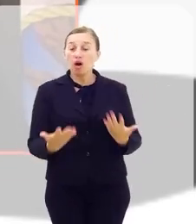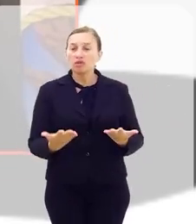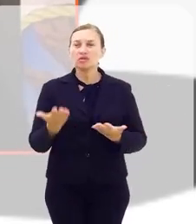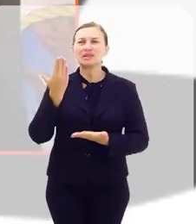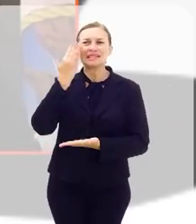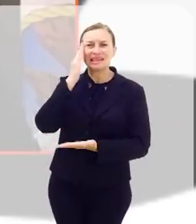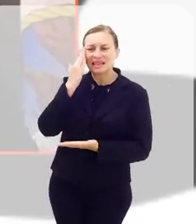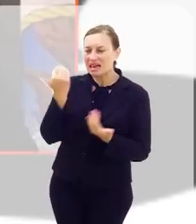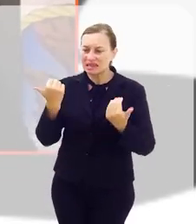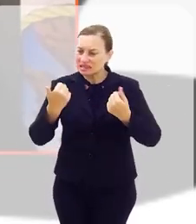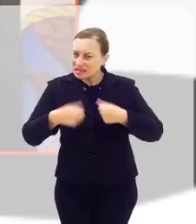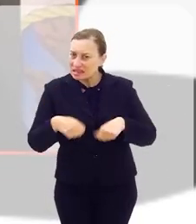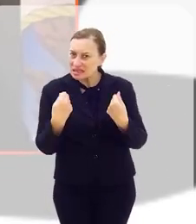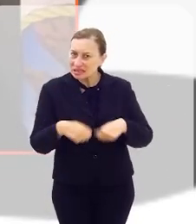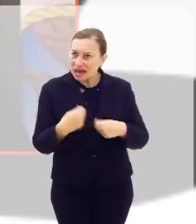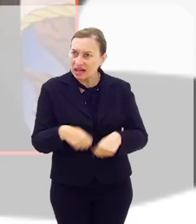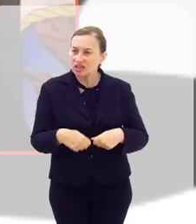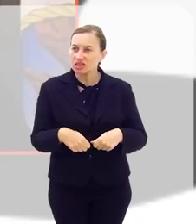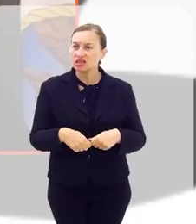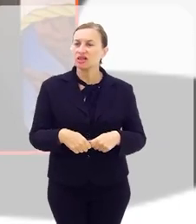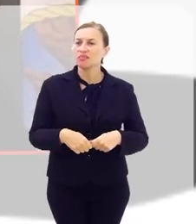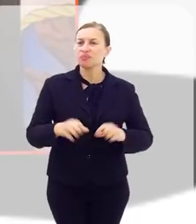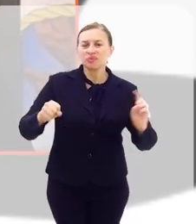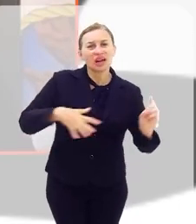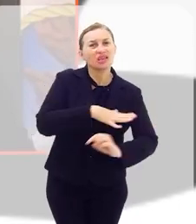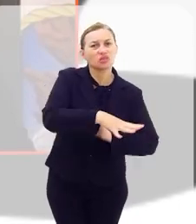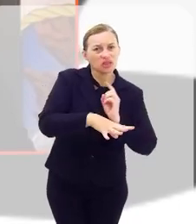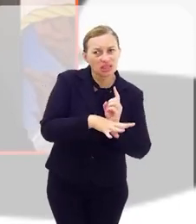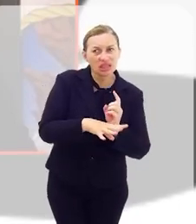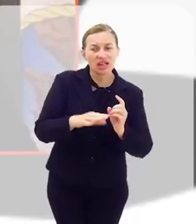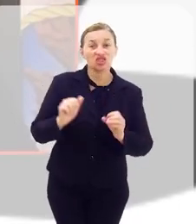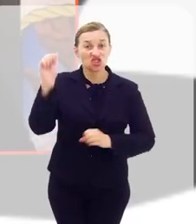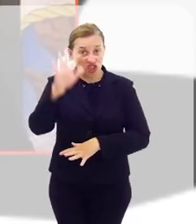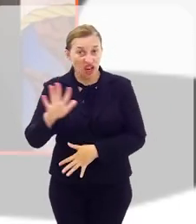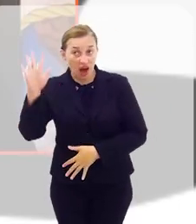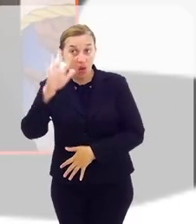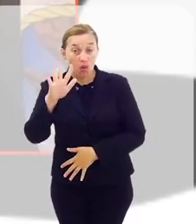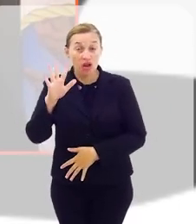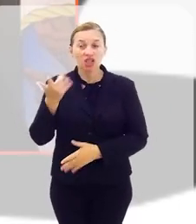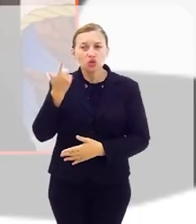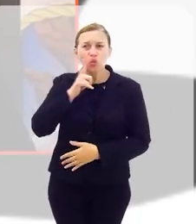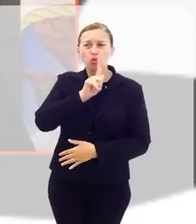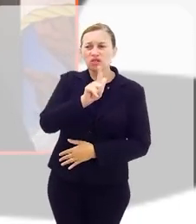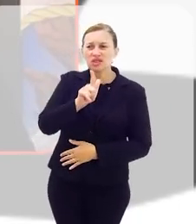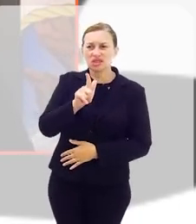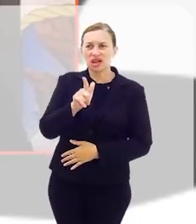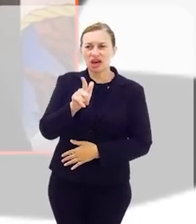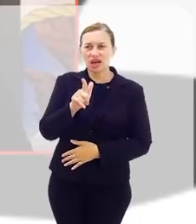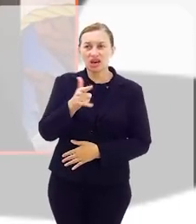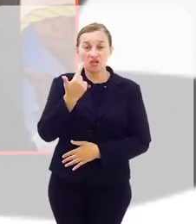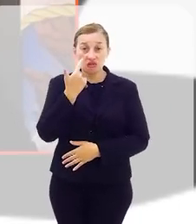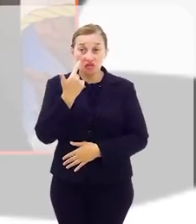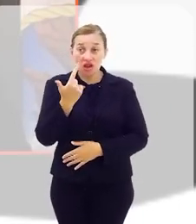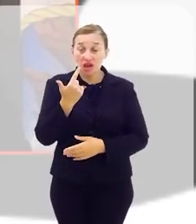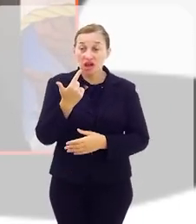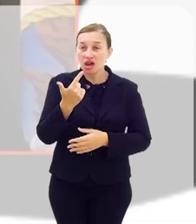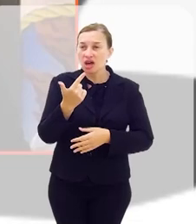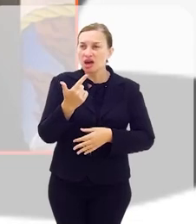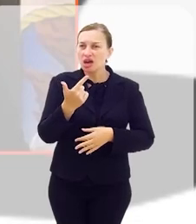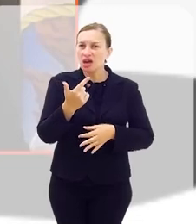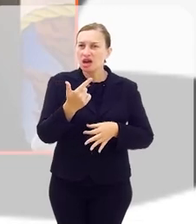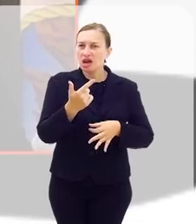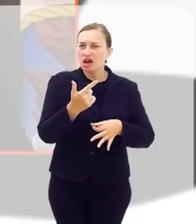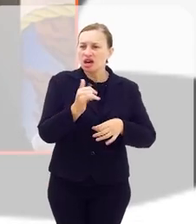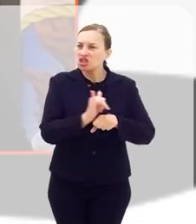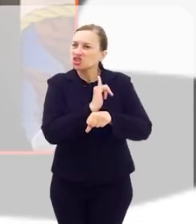entender hoje a necessidade da sociedade um todo, a gente consegue buscar bandeiras e formas